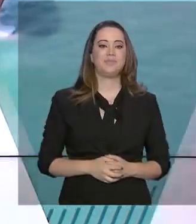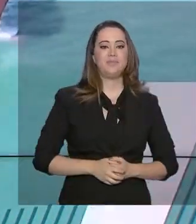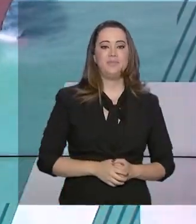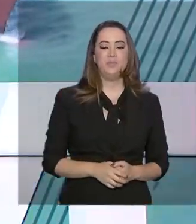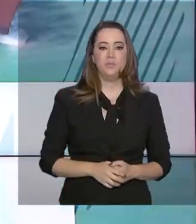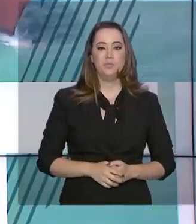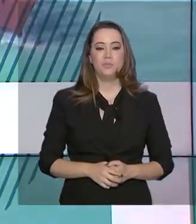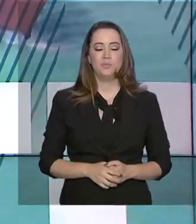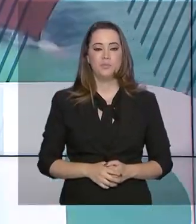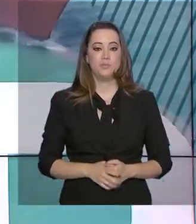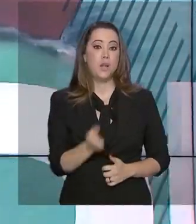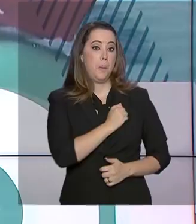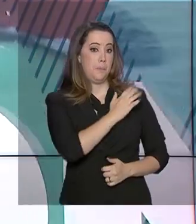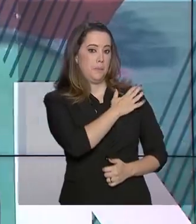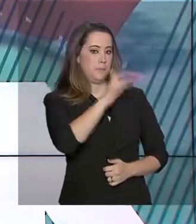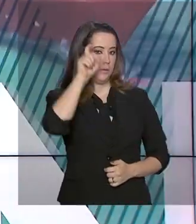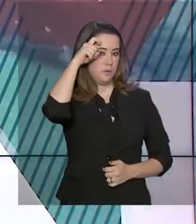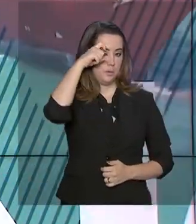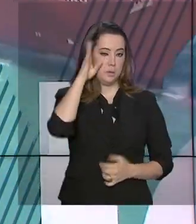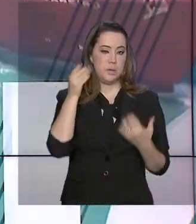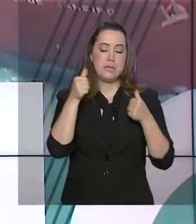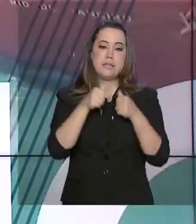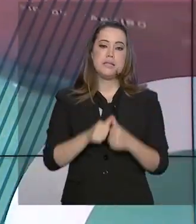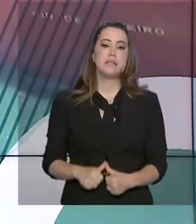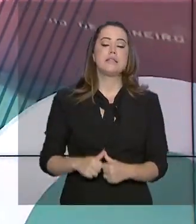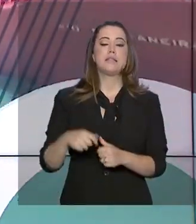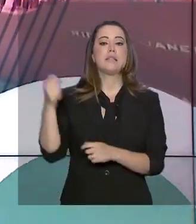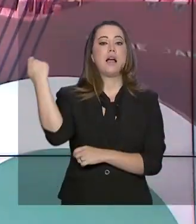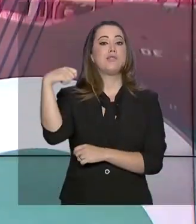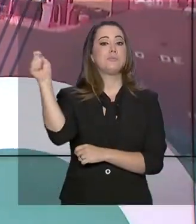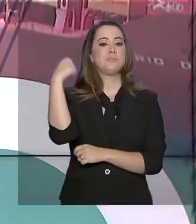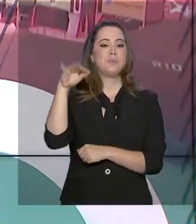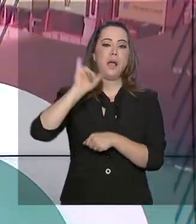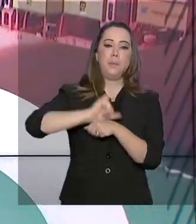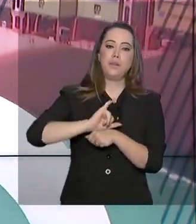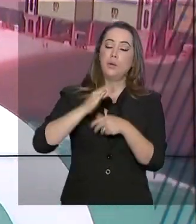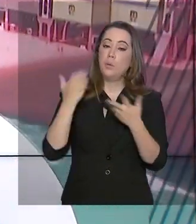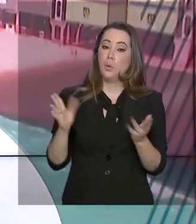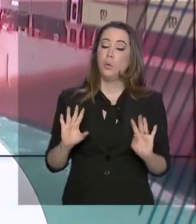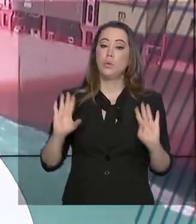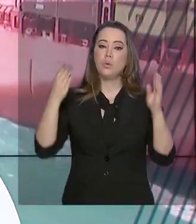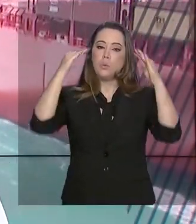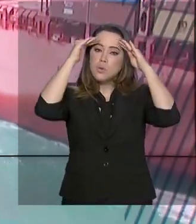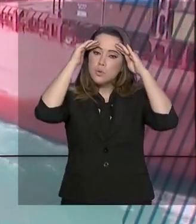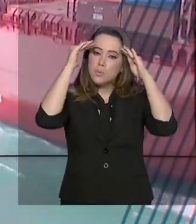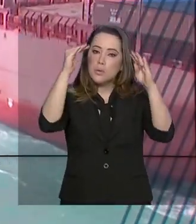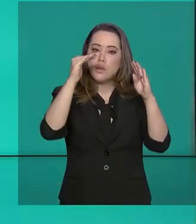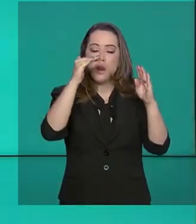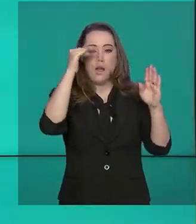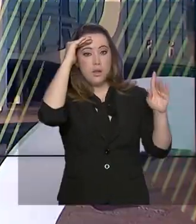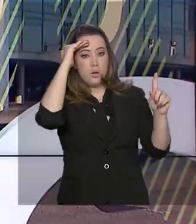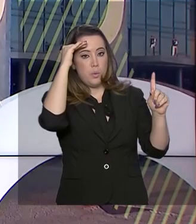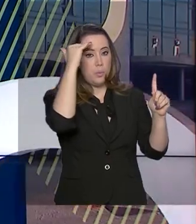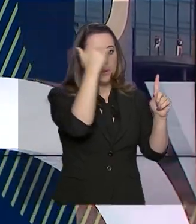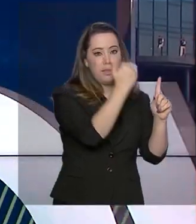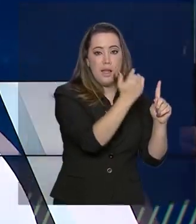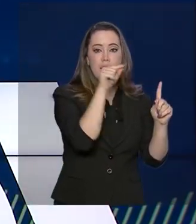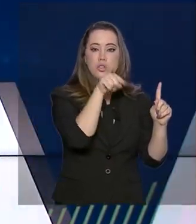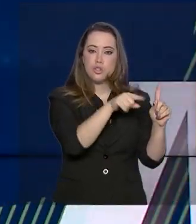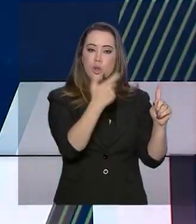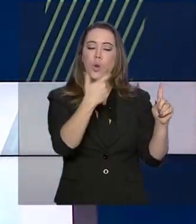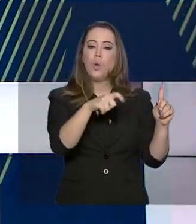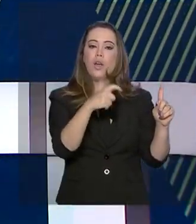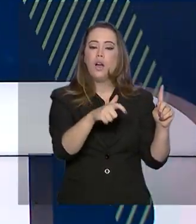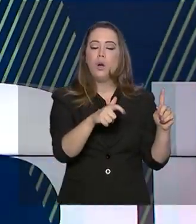O vice-presidente da República, Hamilton Mourão, está em Porto Alegre, no Rio Grande do Sul. Durante homenagem na Assembleia Legislativa, ele